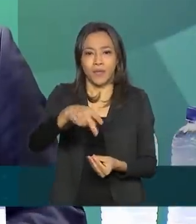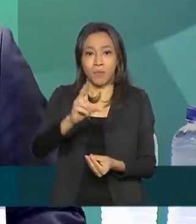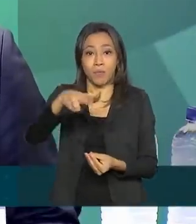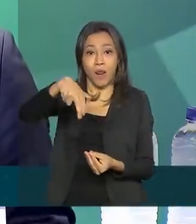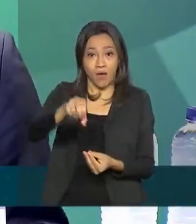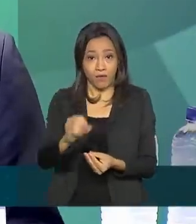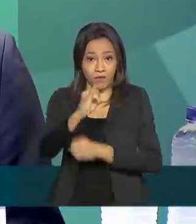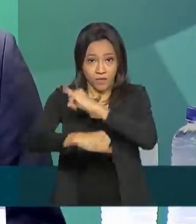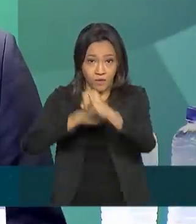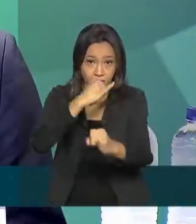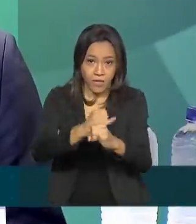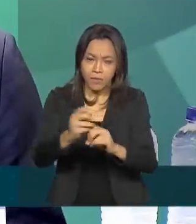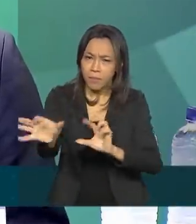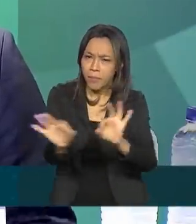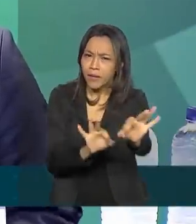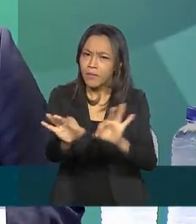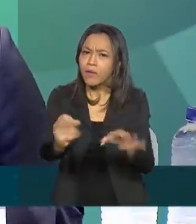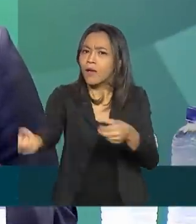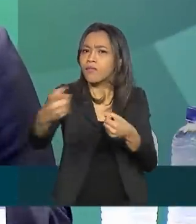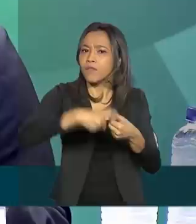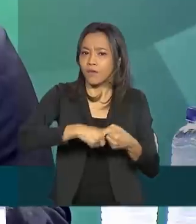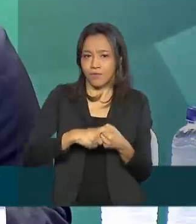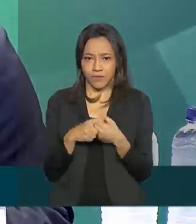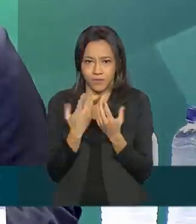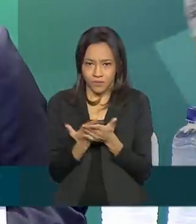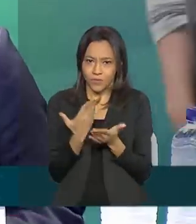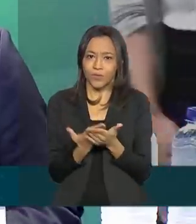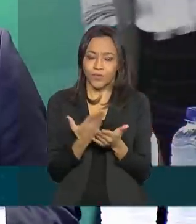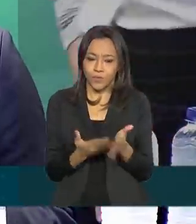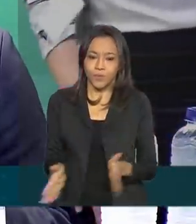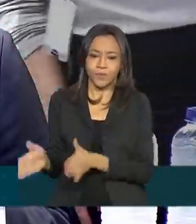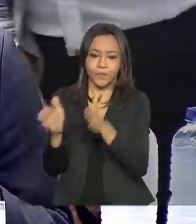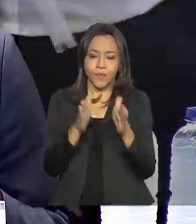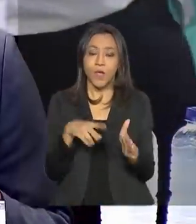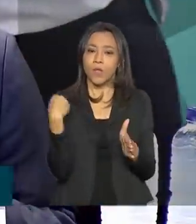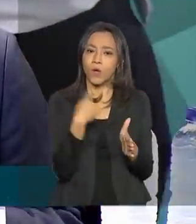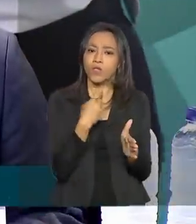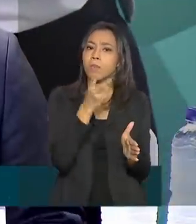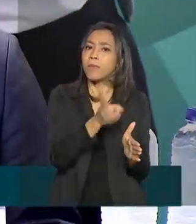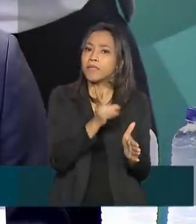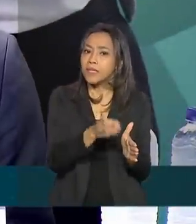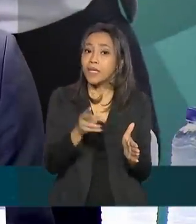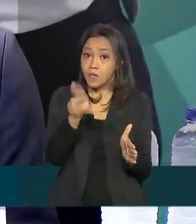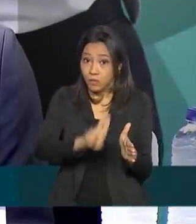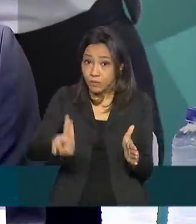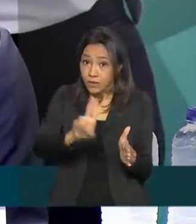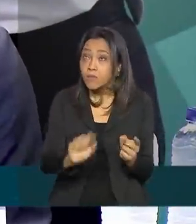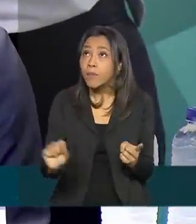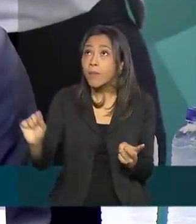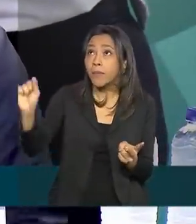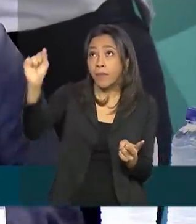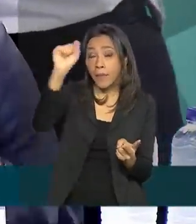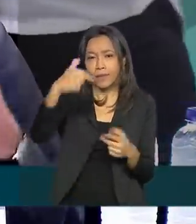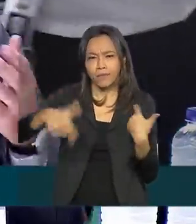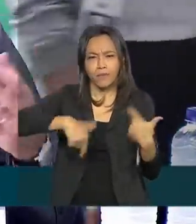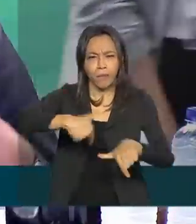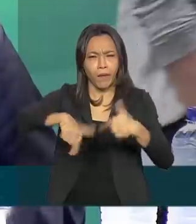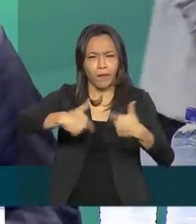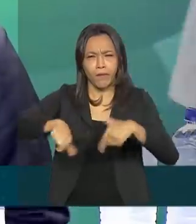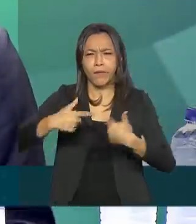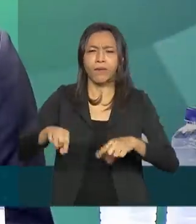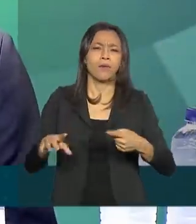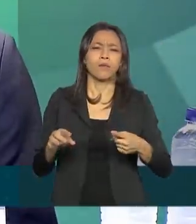para preparar o retorno às aulas. Estamos tentando manter as atividades, as universidades têm trabalhado com projetos de